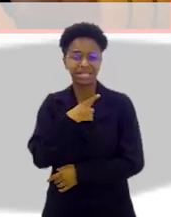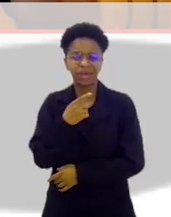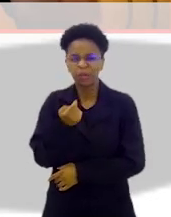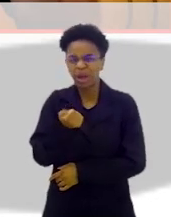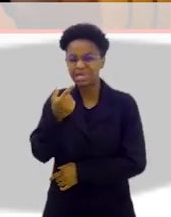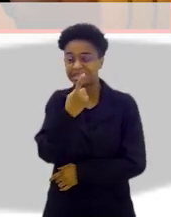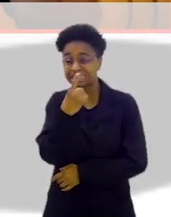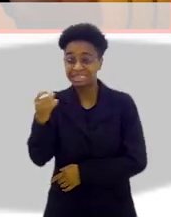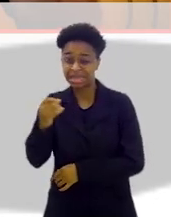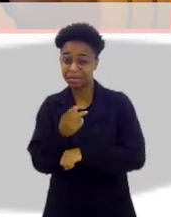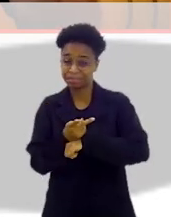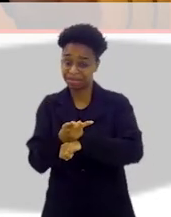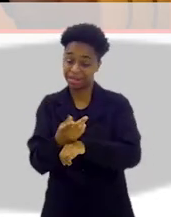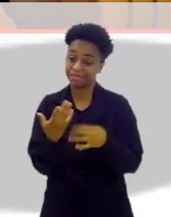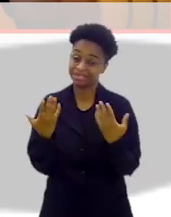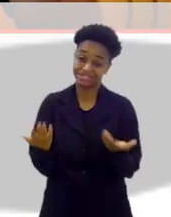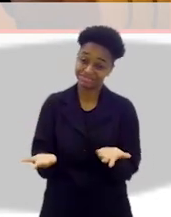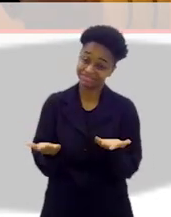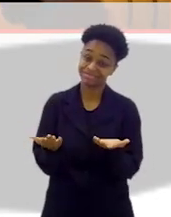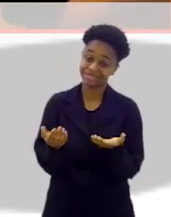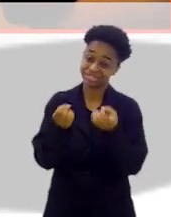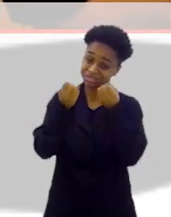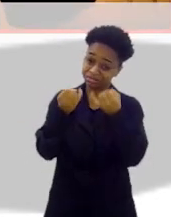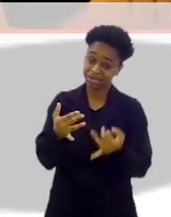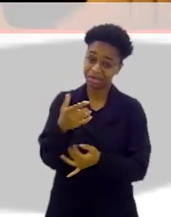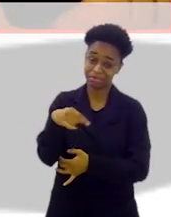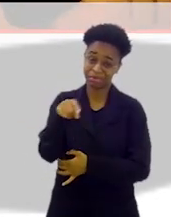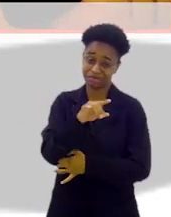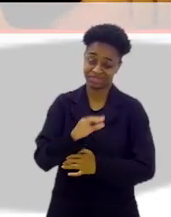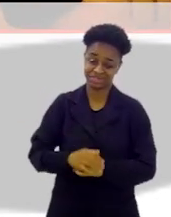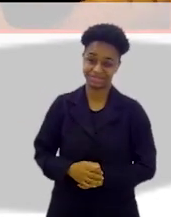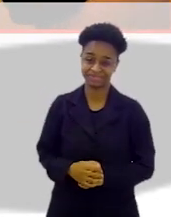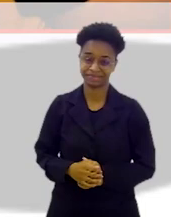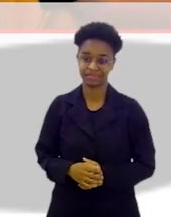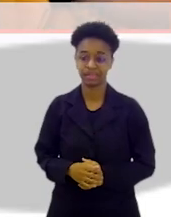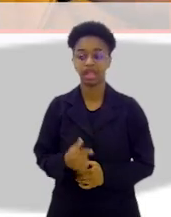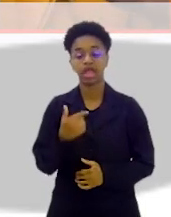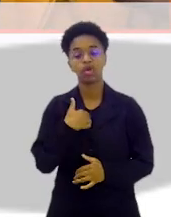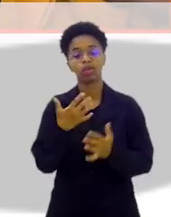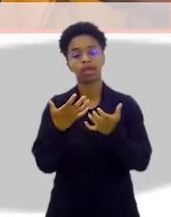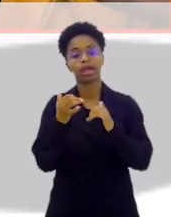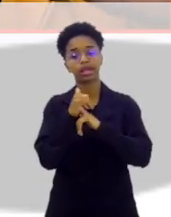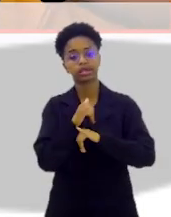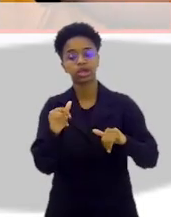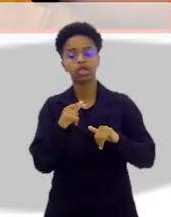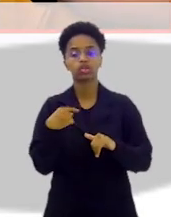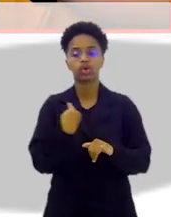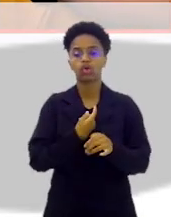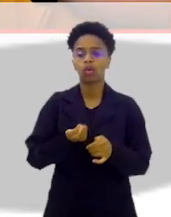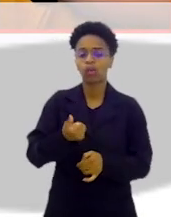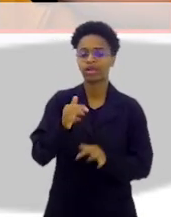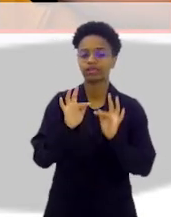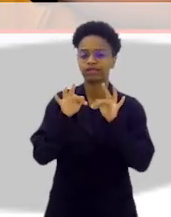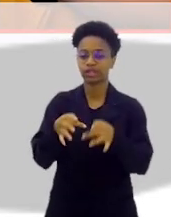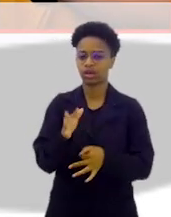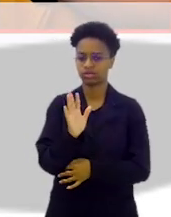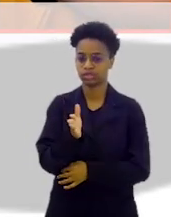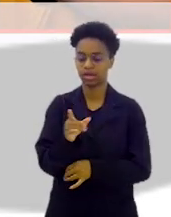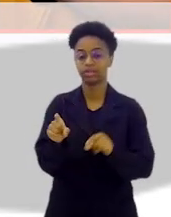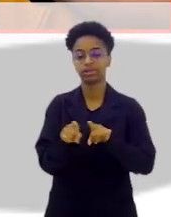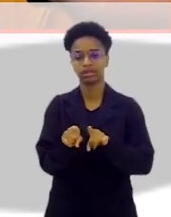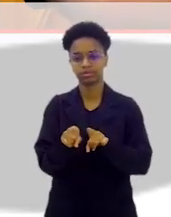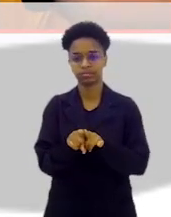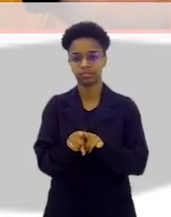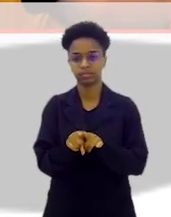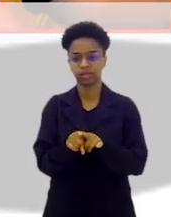quase 100 prêmios. Então, justificativa feita, eu quero te dizer que a gente está se encaminhando para o final